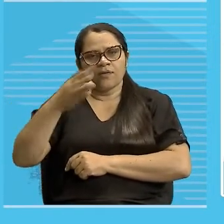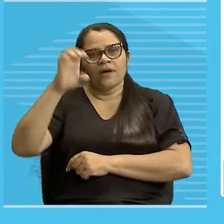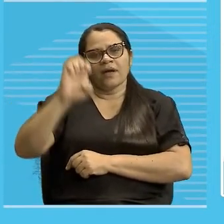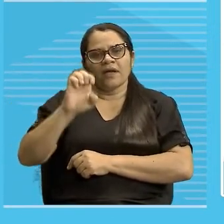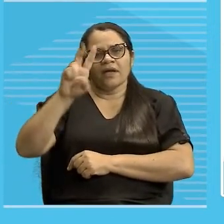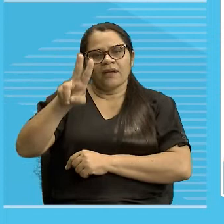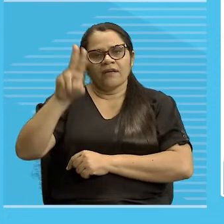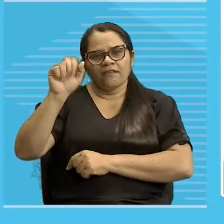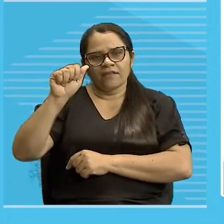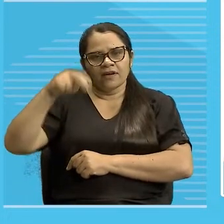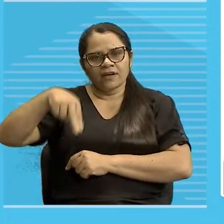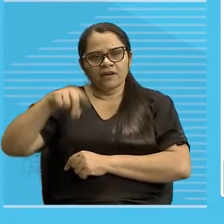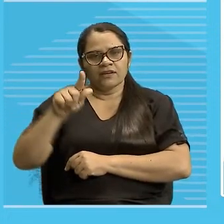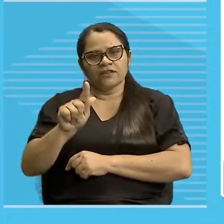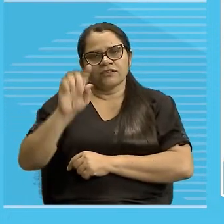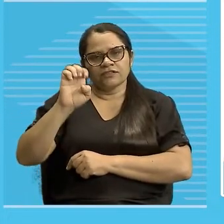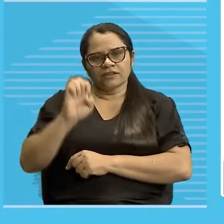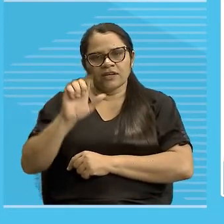criei uma paróquia,